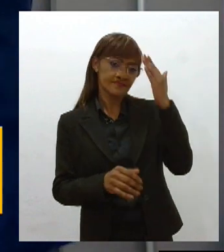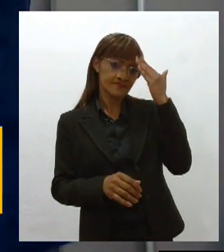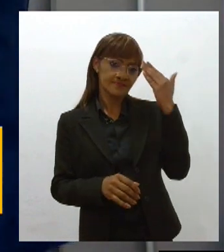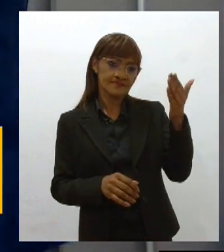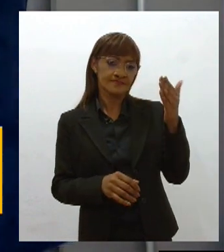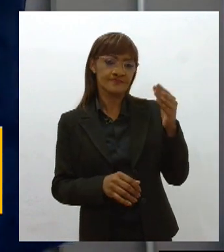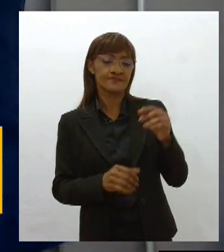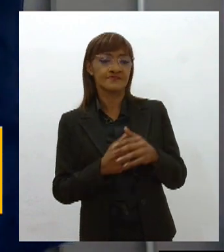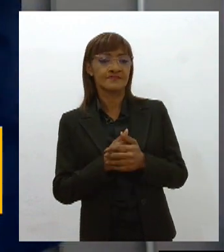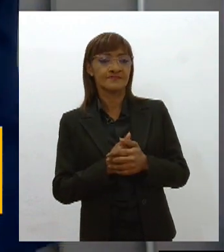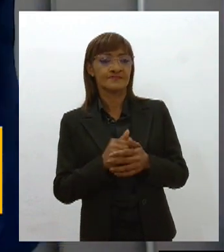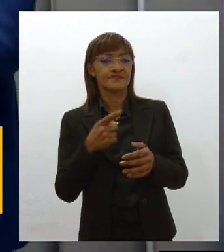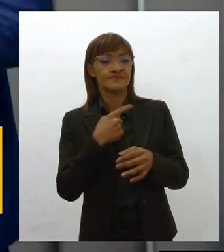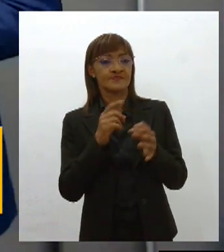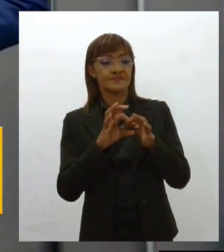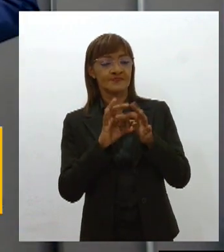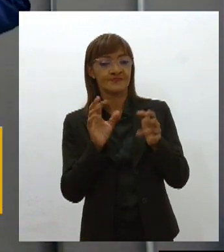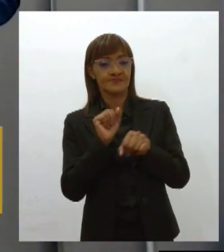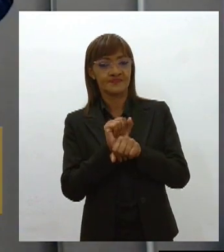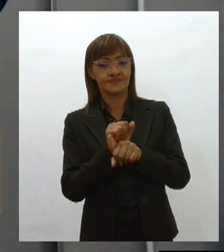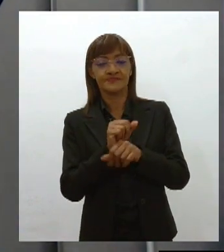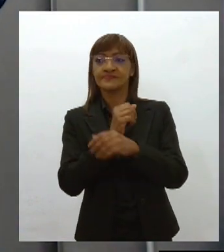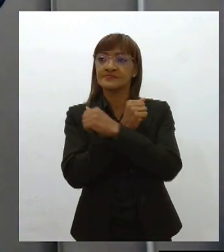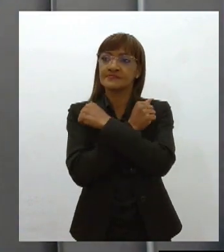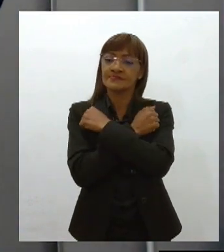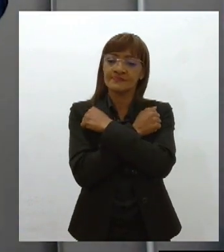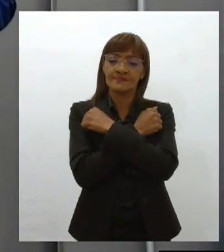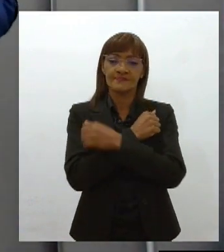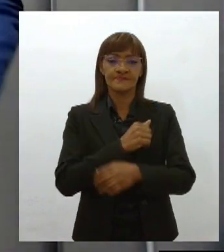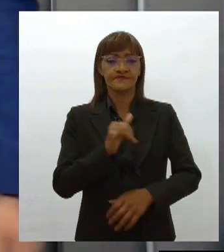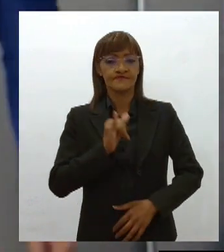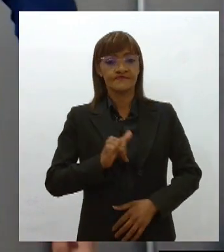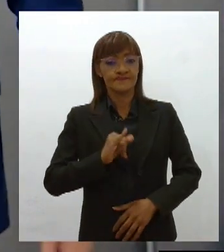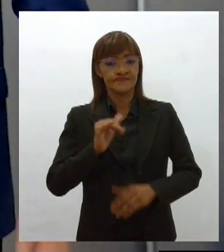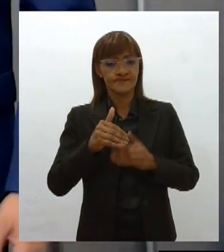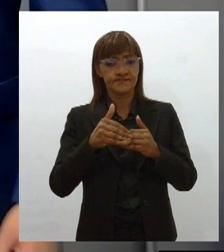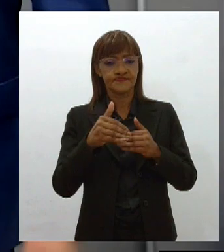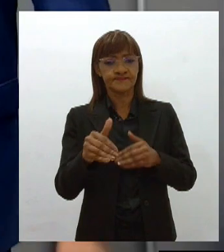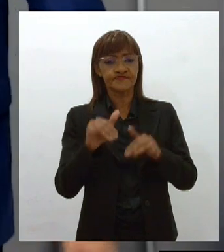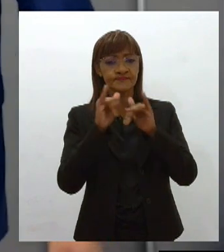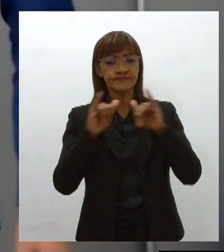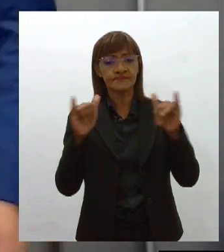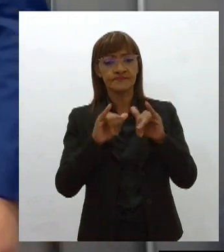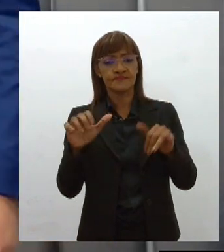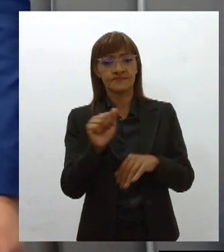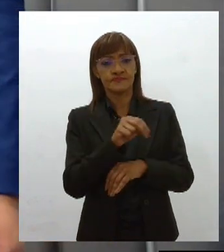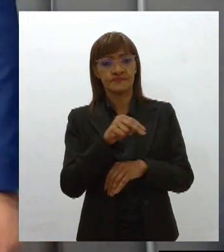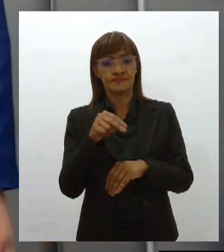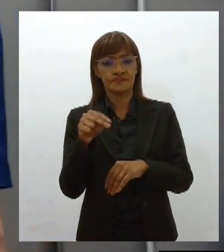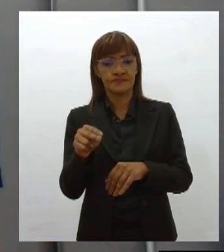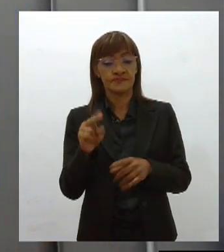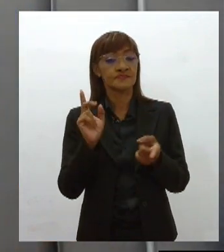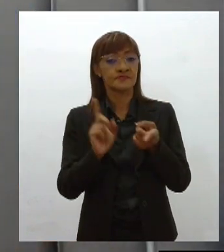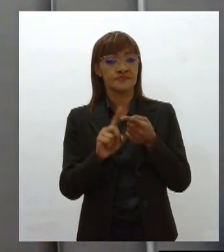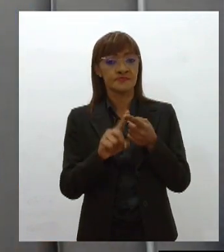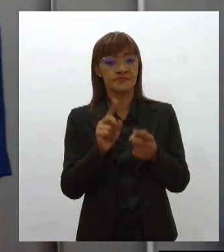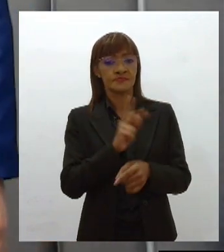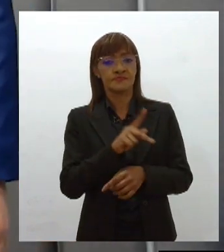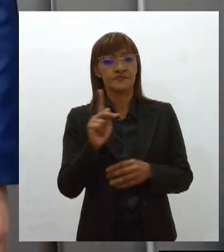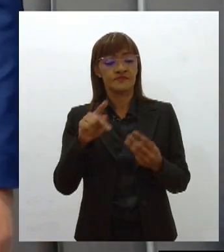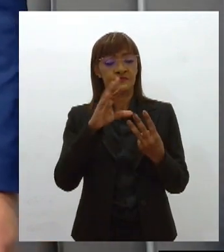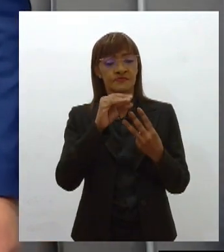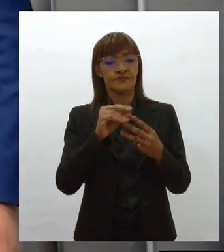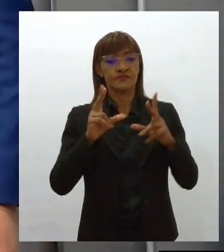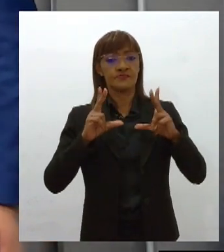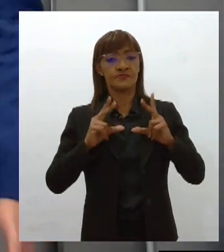disposição. Um abraço. A seguir, os destaques da Agência de Notícias Alésia e ainda, professor da Universidade Federal do